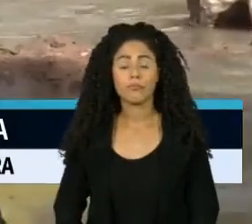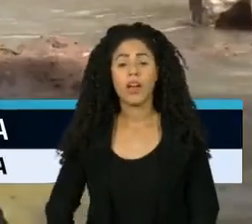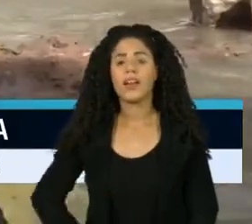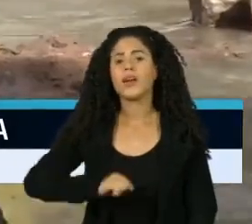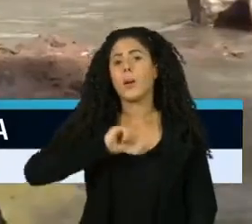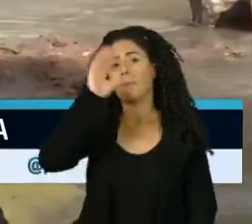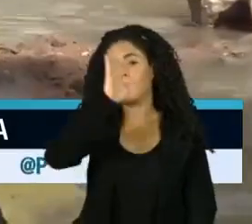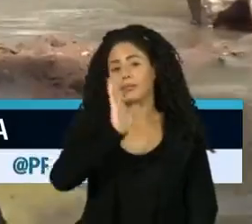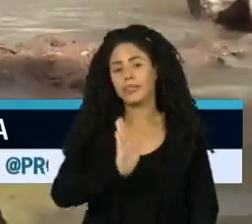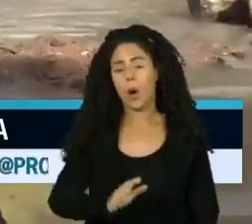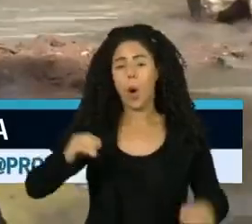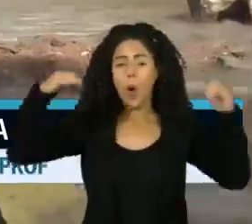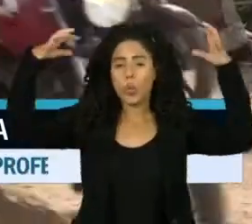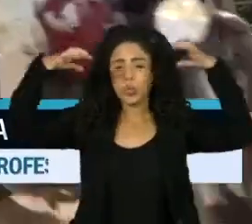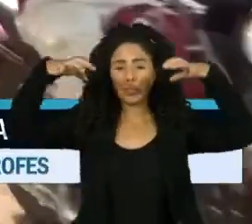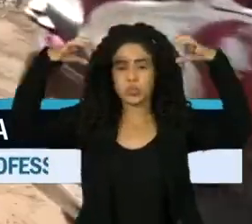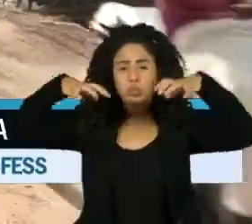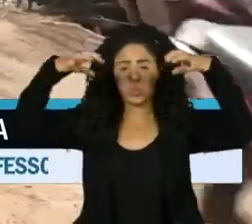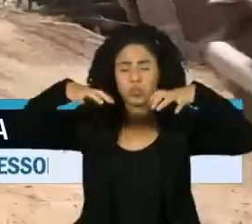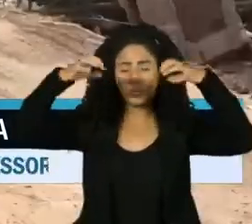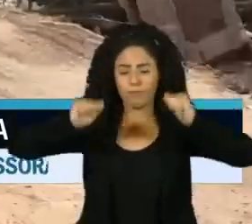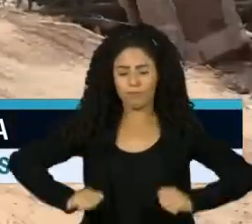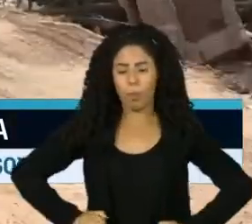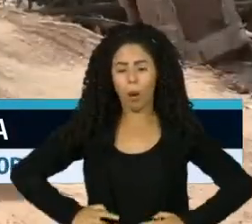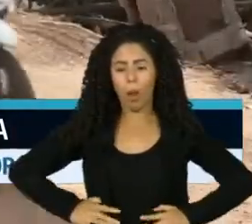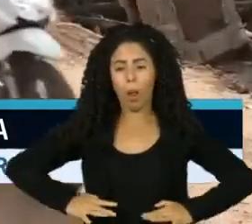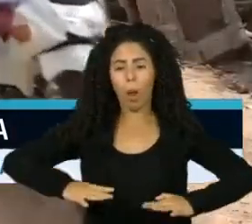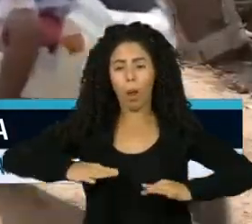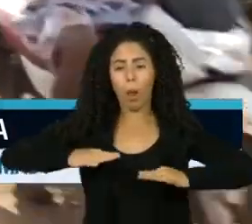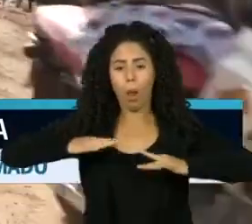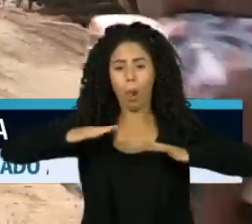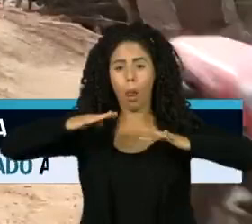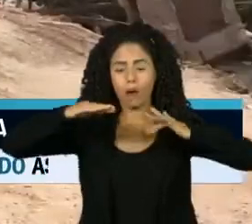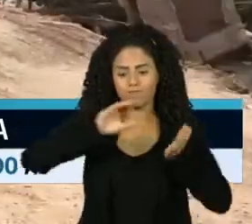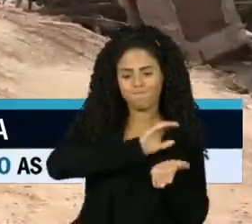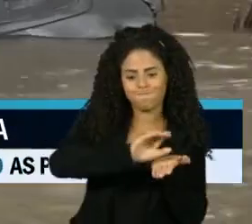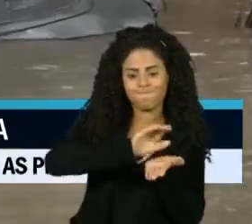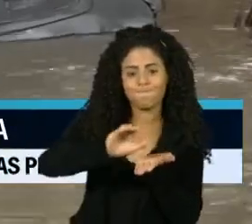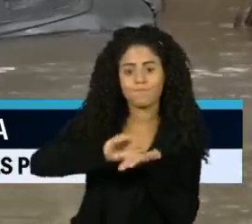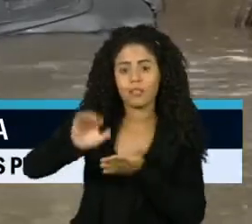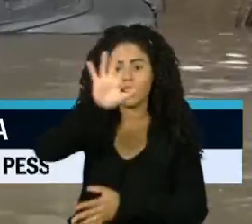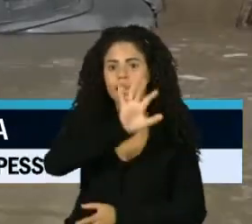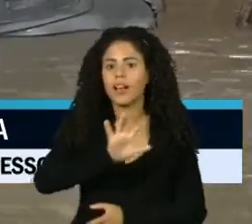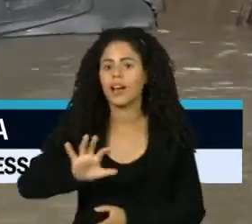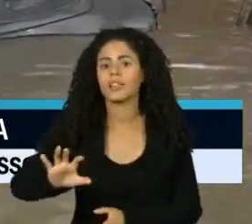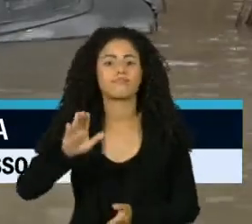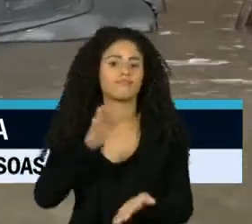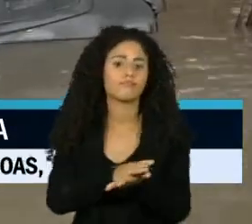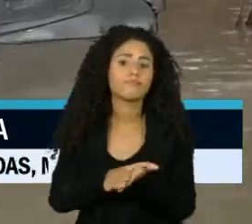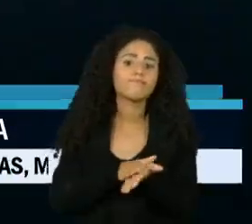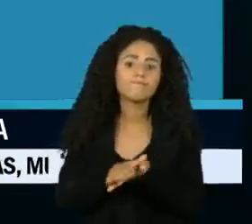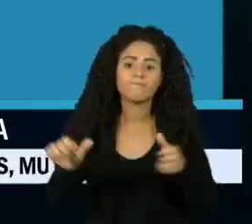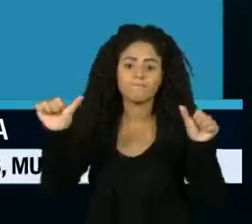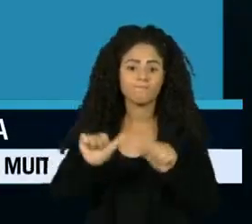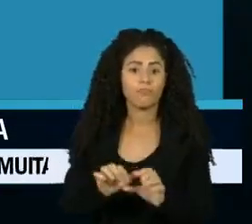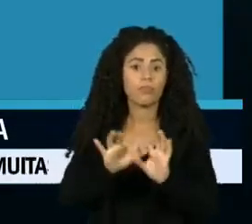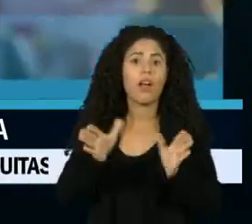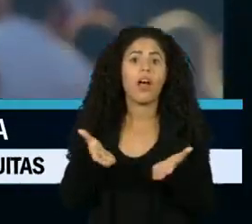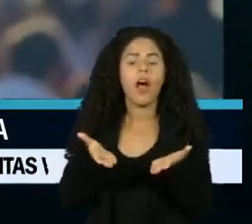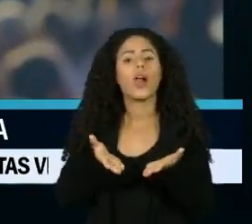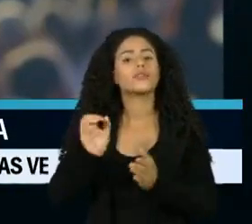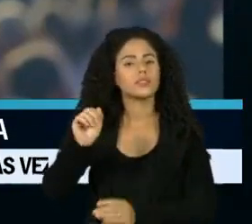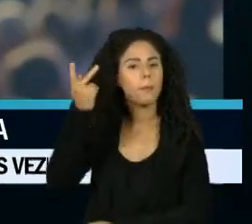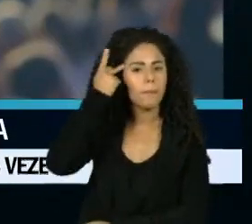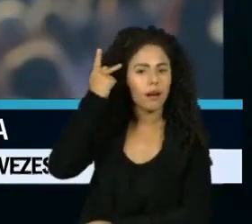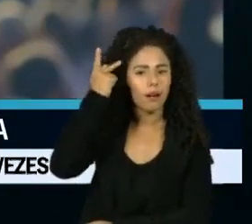se afoga nas chuvas de janeiro, verbas federais que deveriam chegar a estados e municípios ainda não teriam sido liberadas. Em